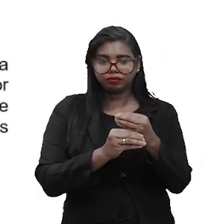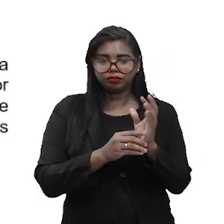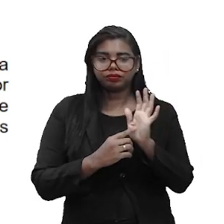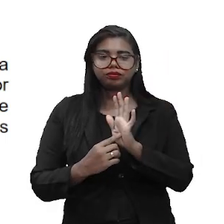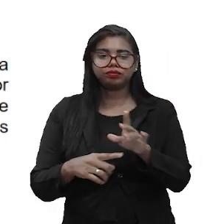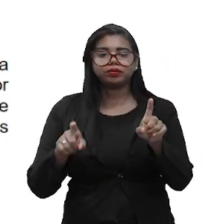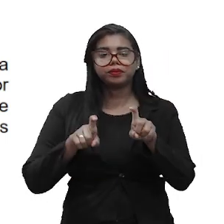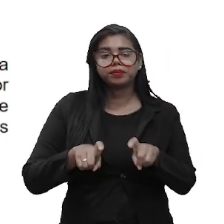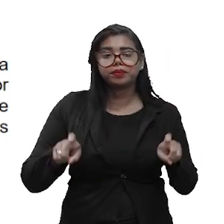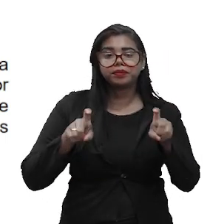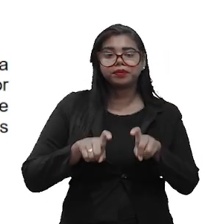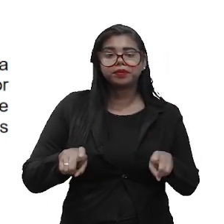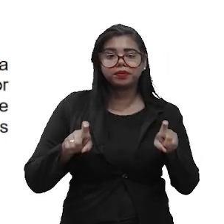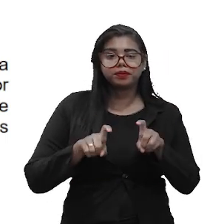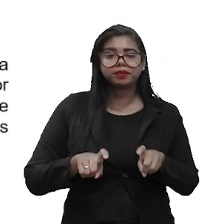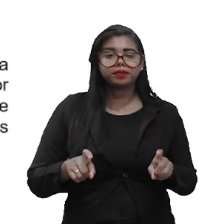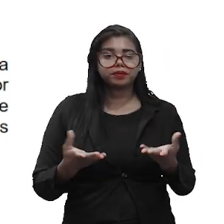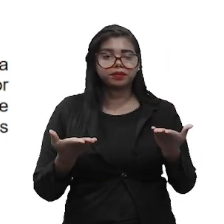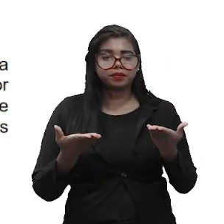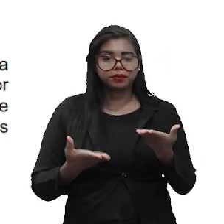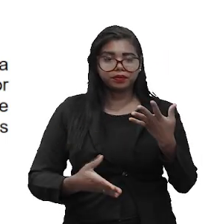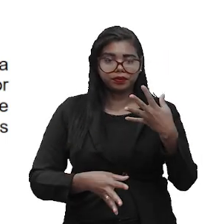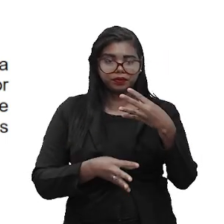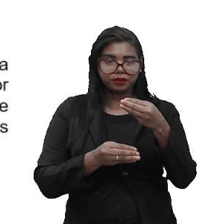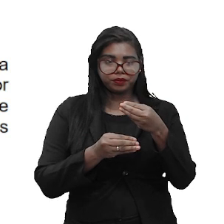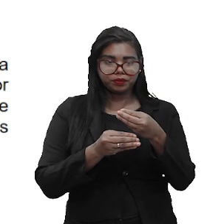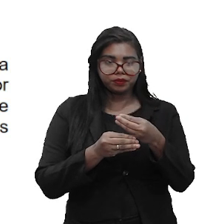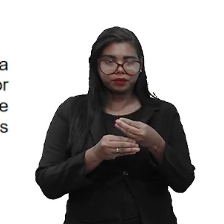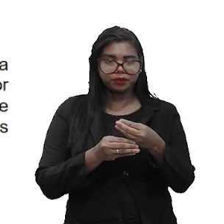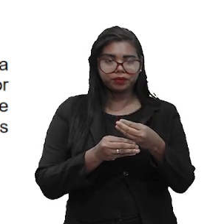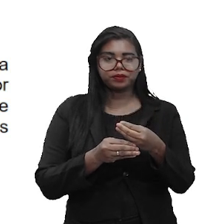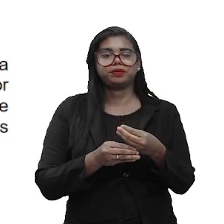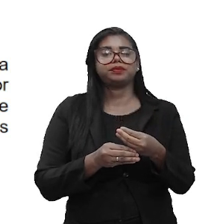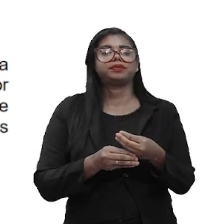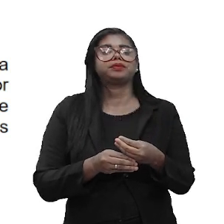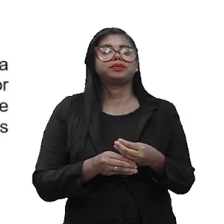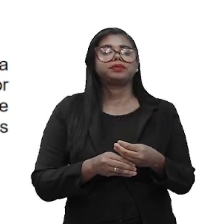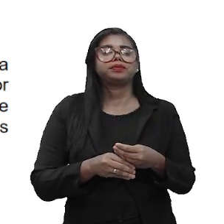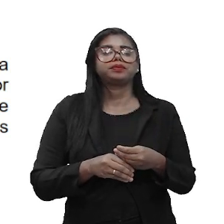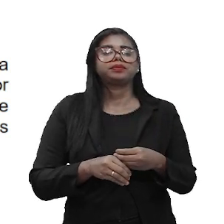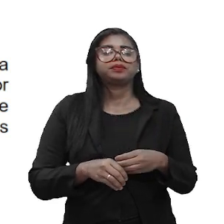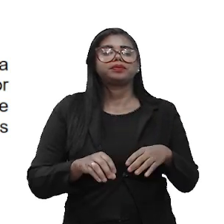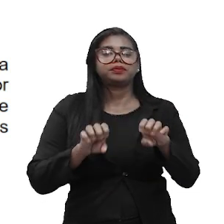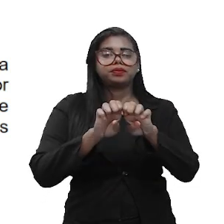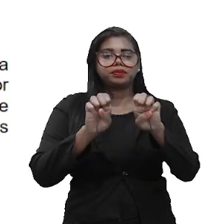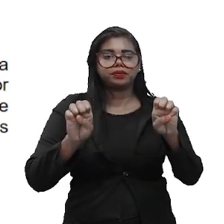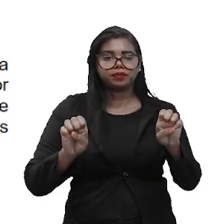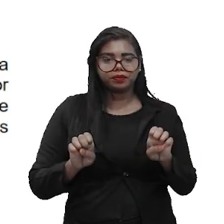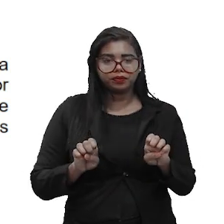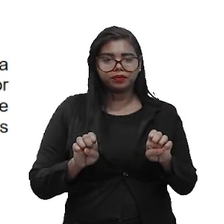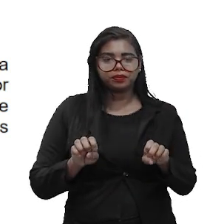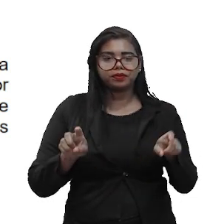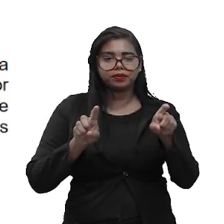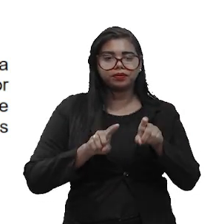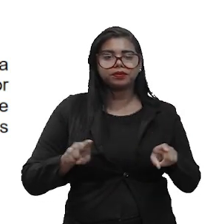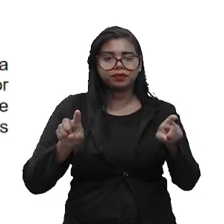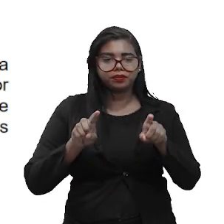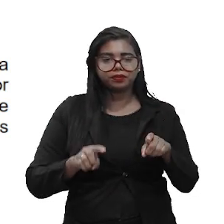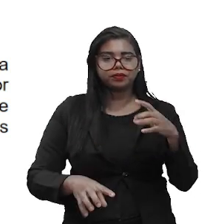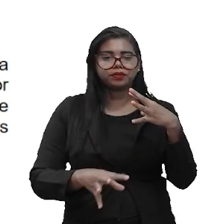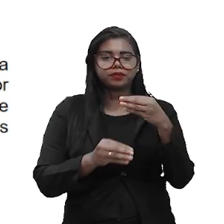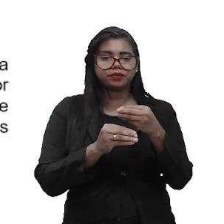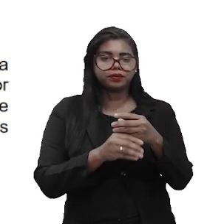computador. Então nesse conjunto aí, o sistema 1 em máquina, a gente vai ter o